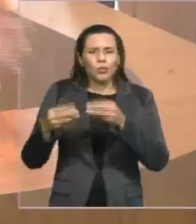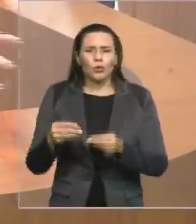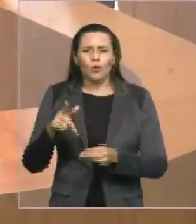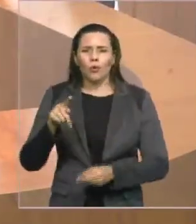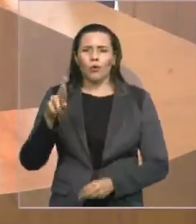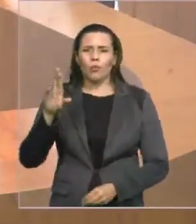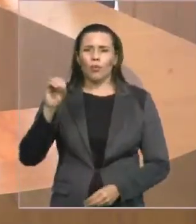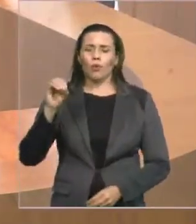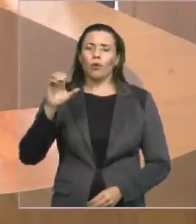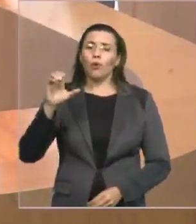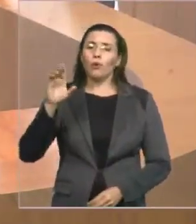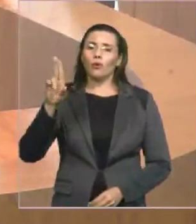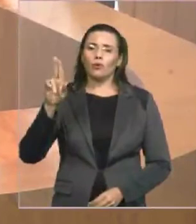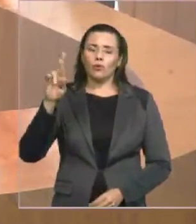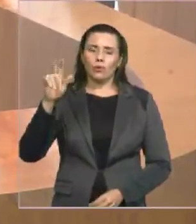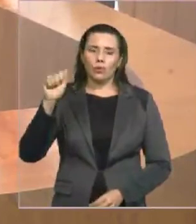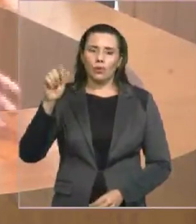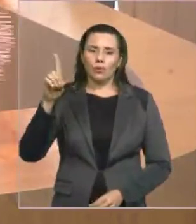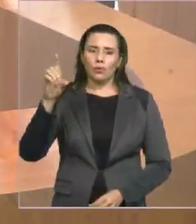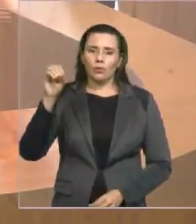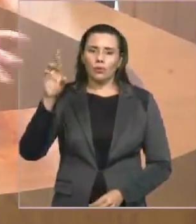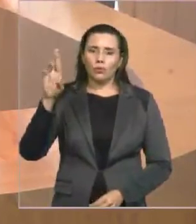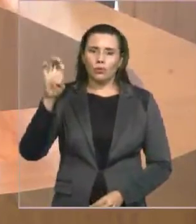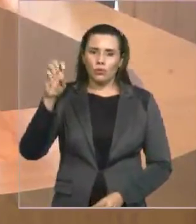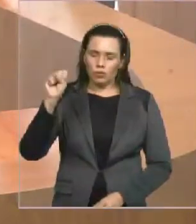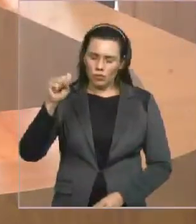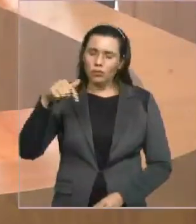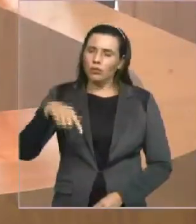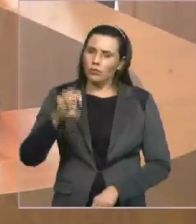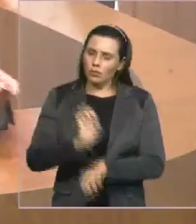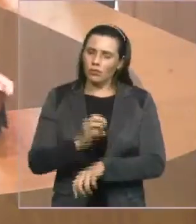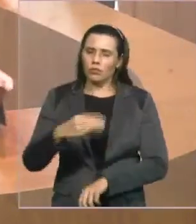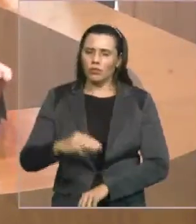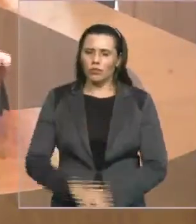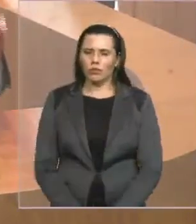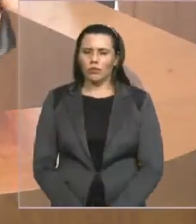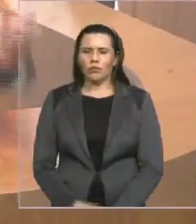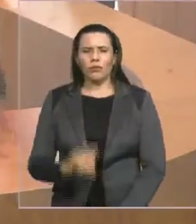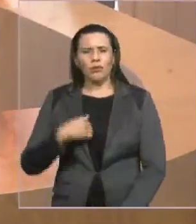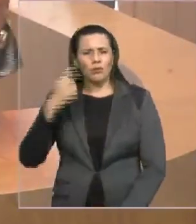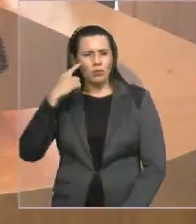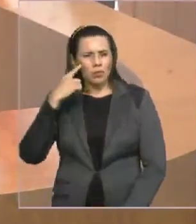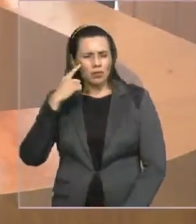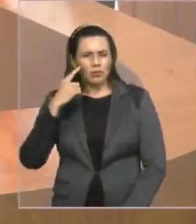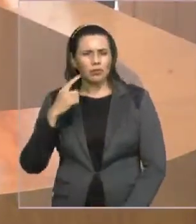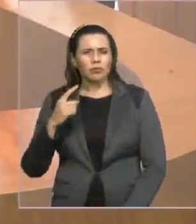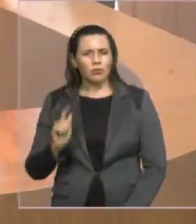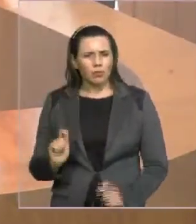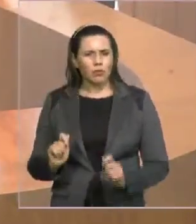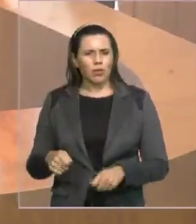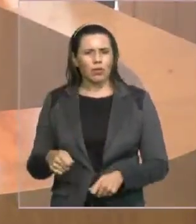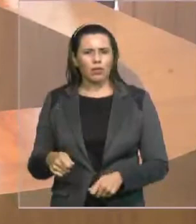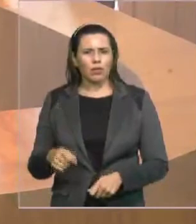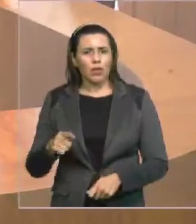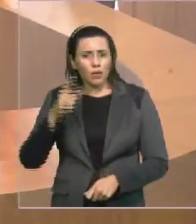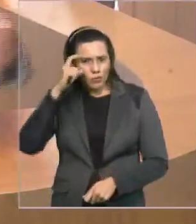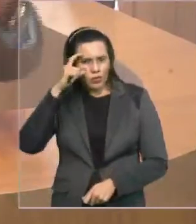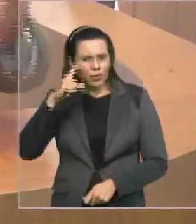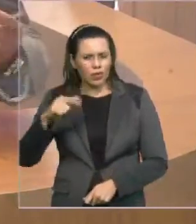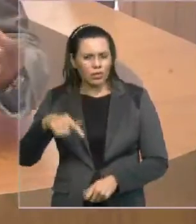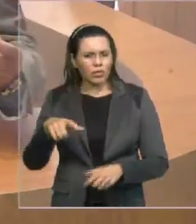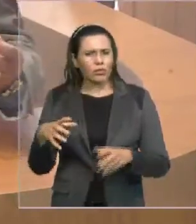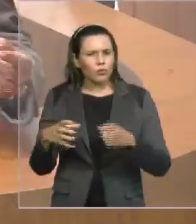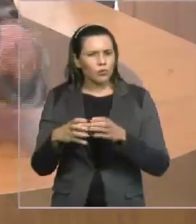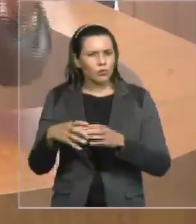transparência, nós pedimos discussão e diálogo para tratar de um assunto de interesse de uma classe? Será se é